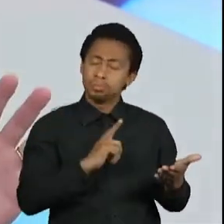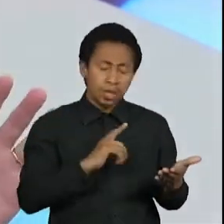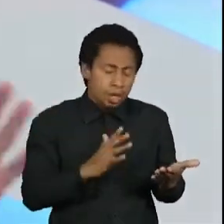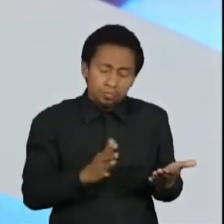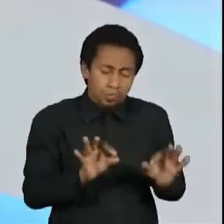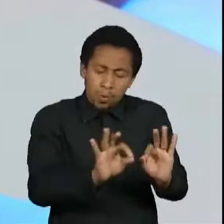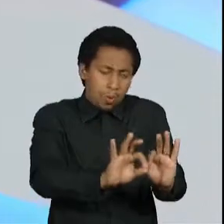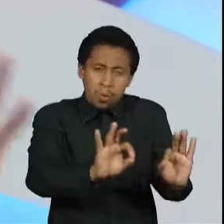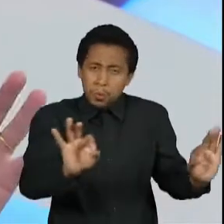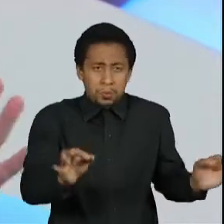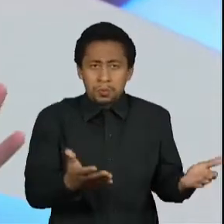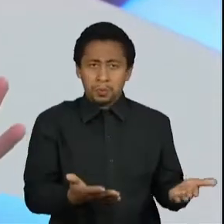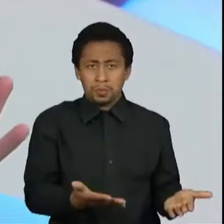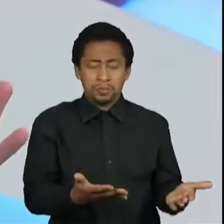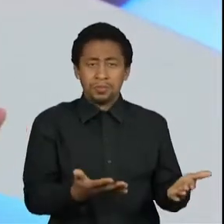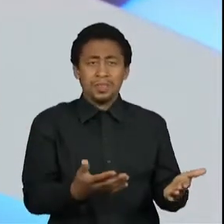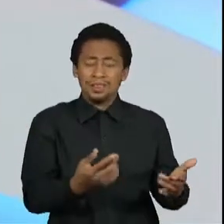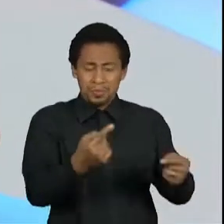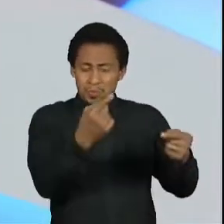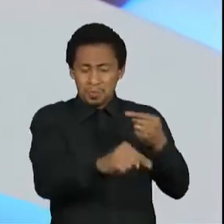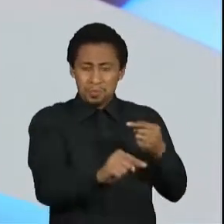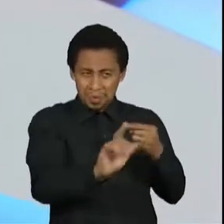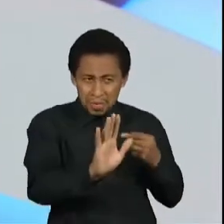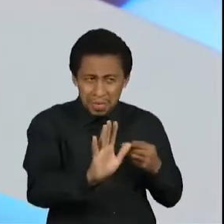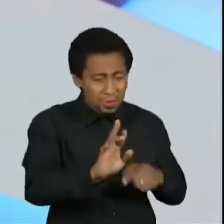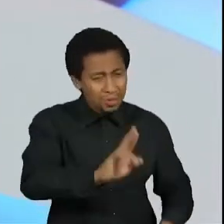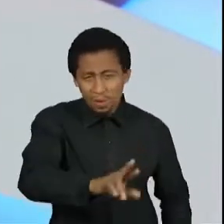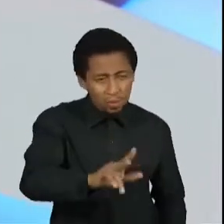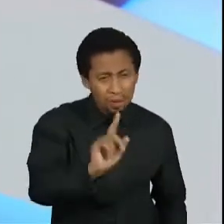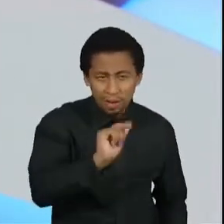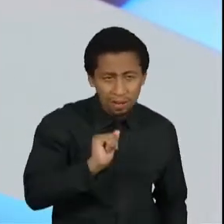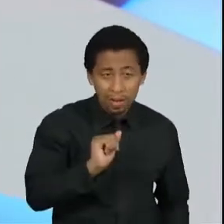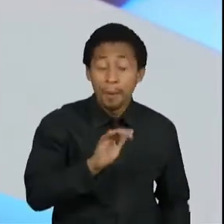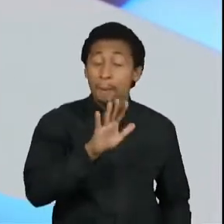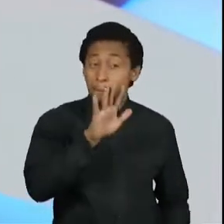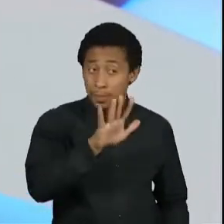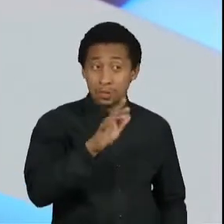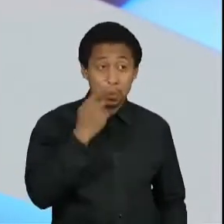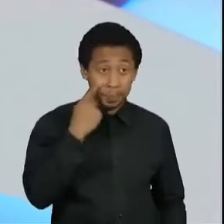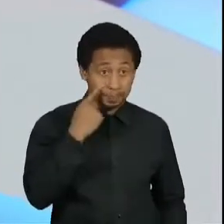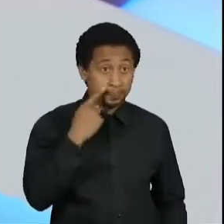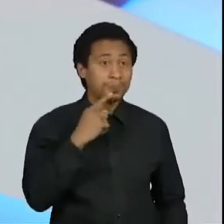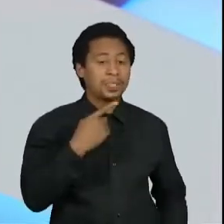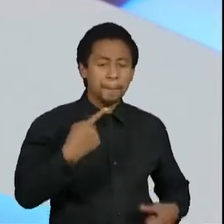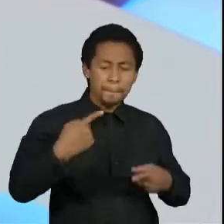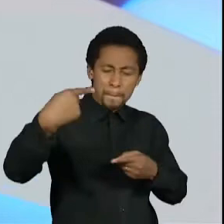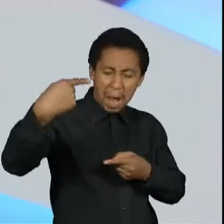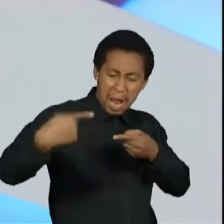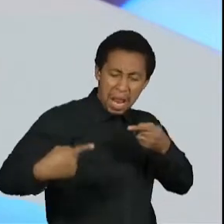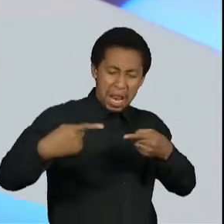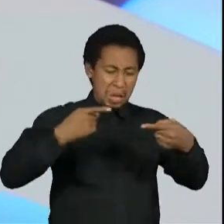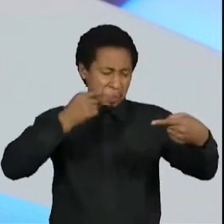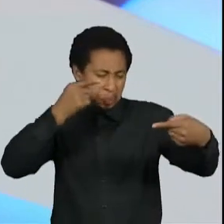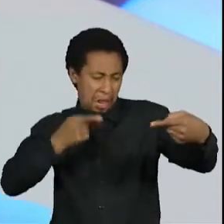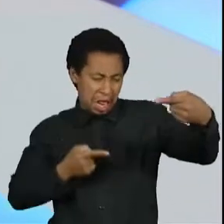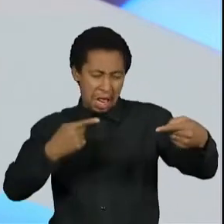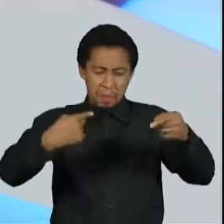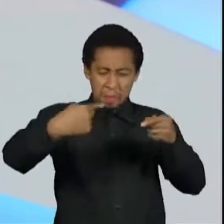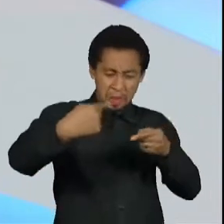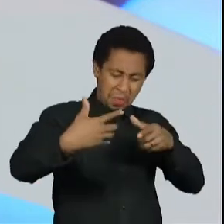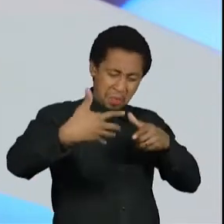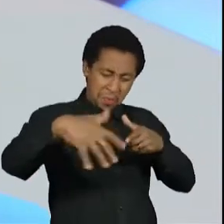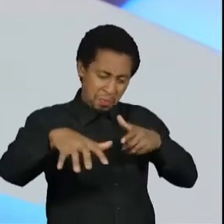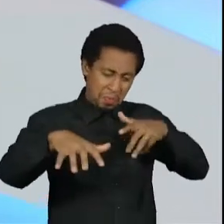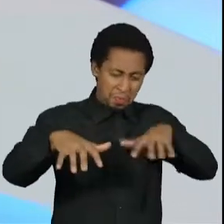ótimo. Não é disso que eu estou a falar. O eu estou a falar é quando toda a discussão é uma discussão que se faz com